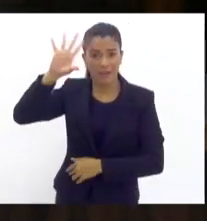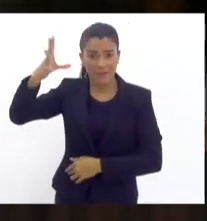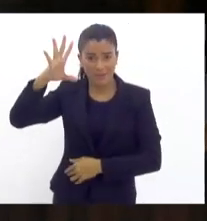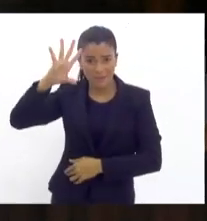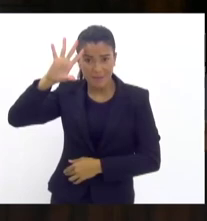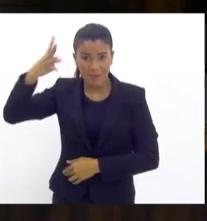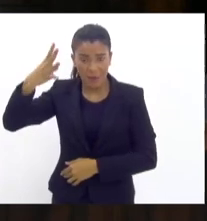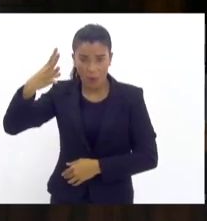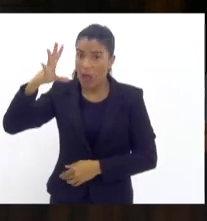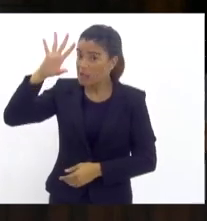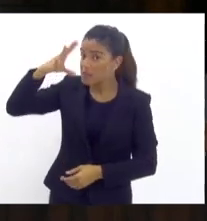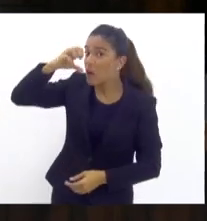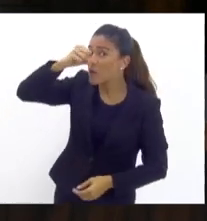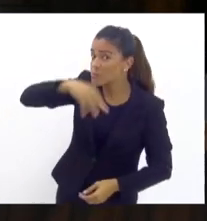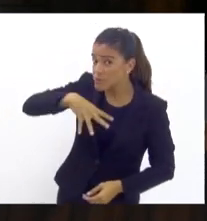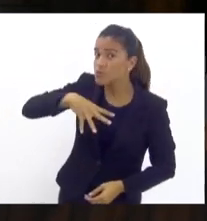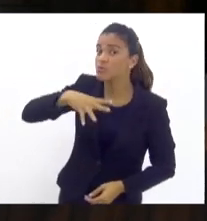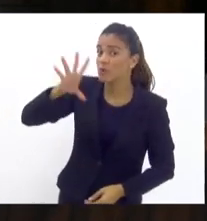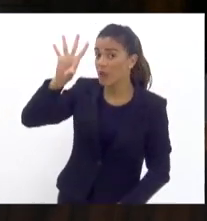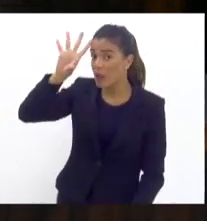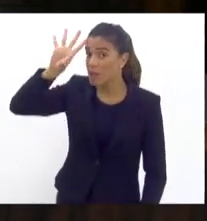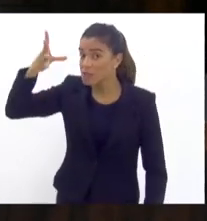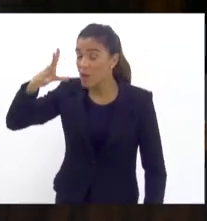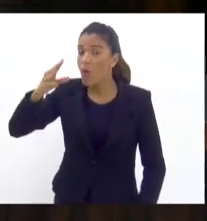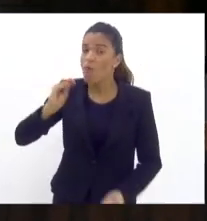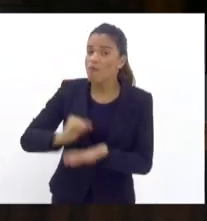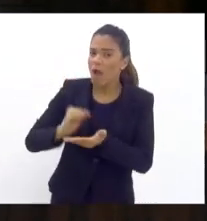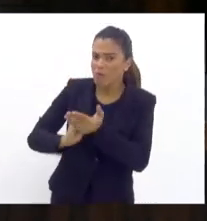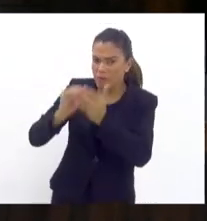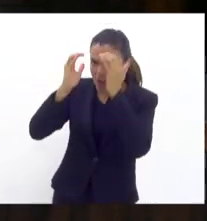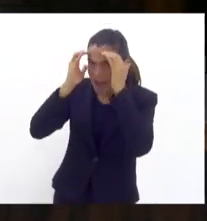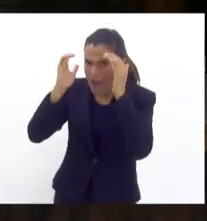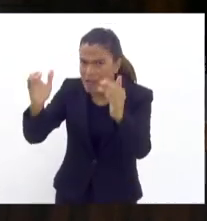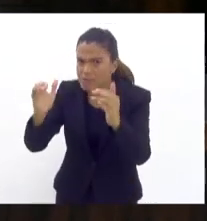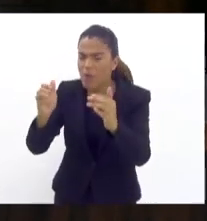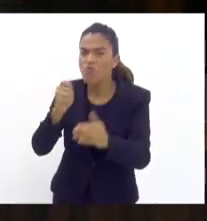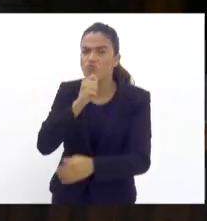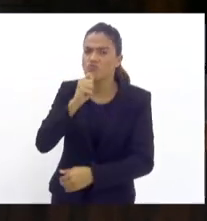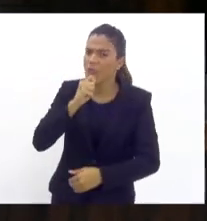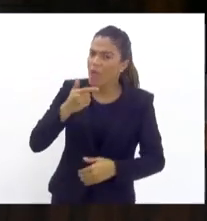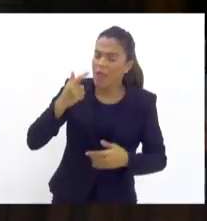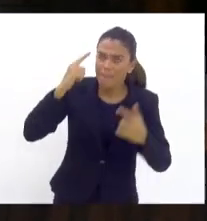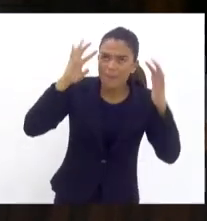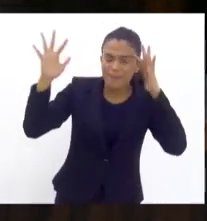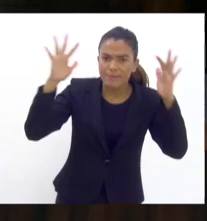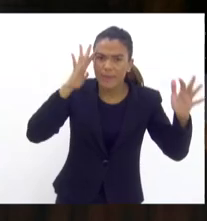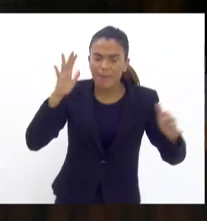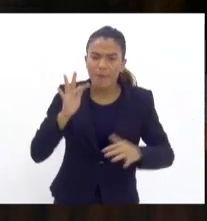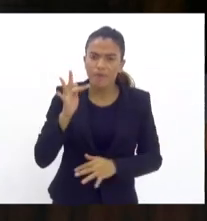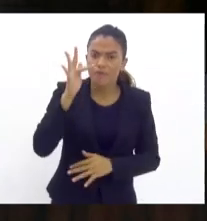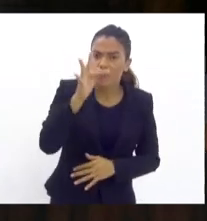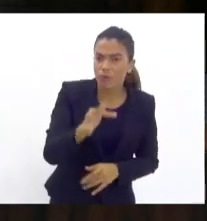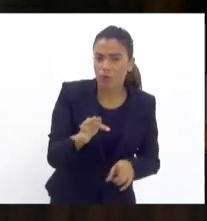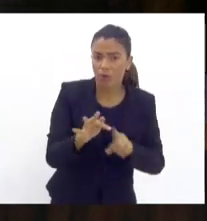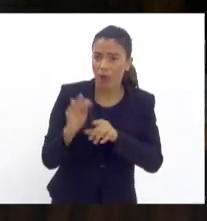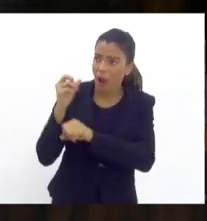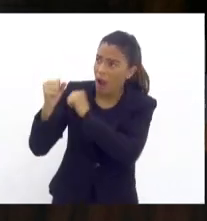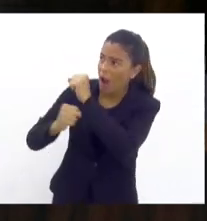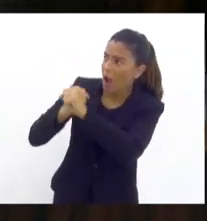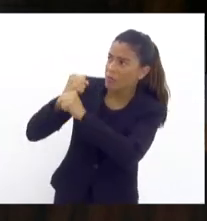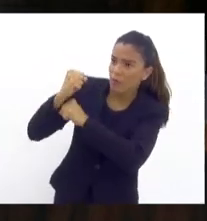tomadas decisões absurdas irresponsáveis e inconsequentes que foram tomadas ao longo dos anos